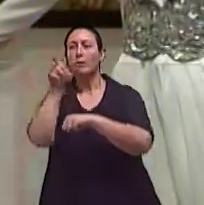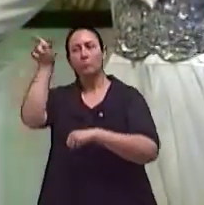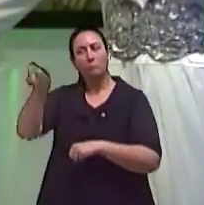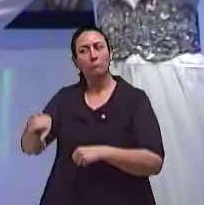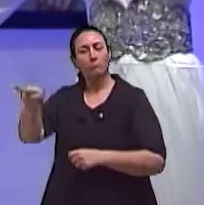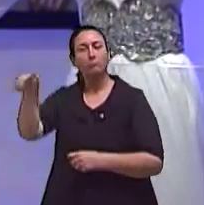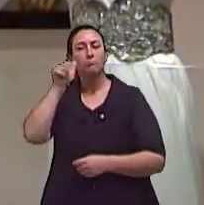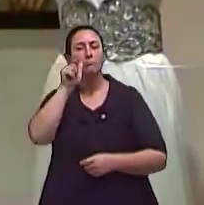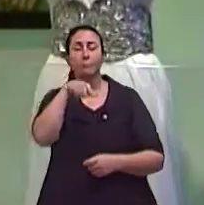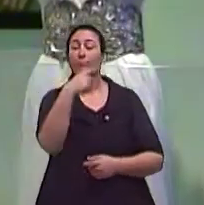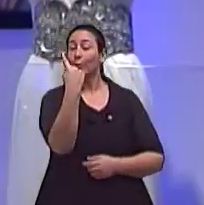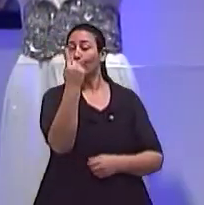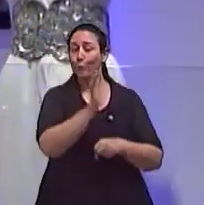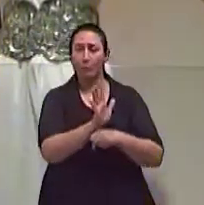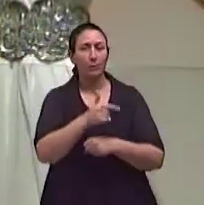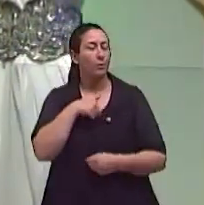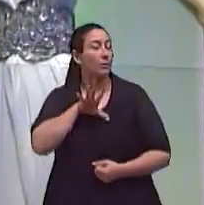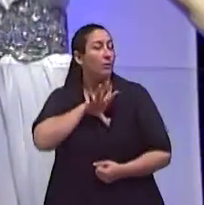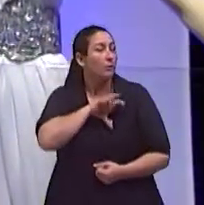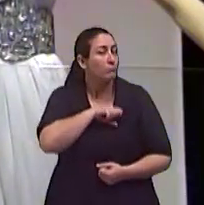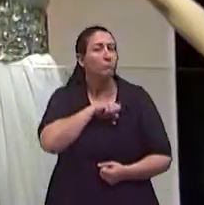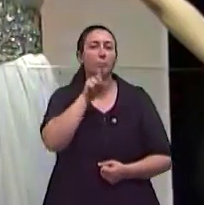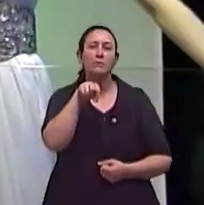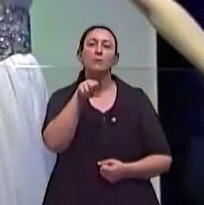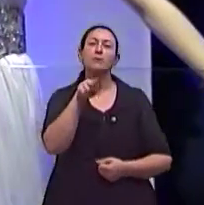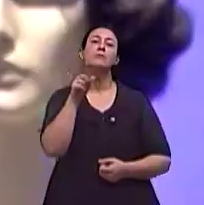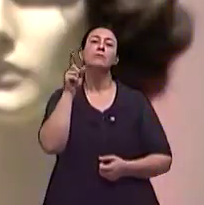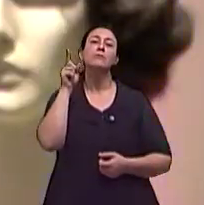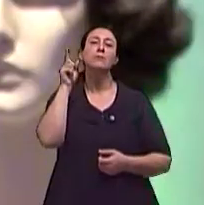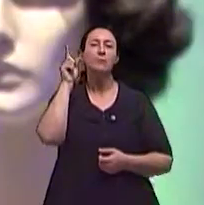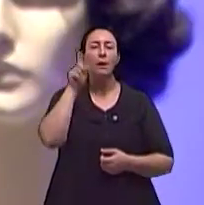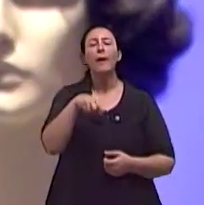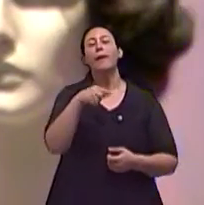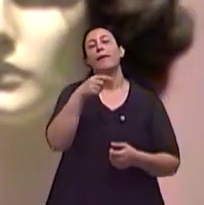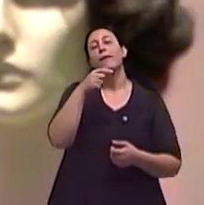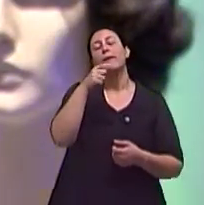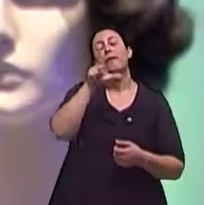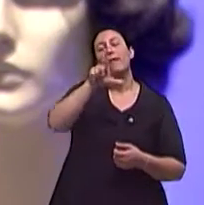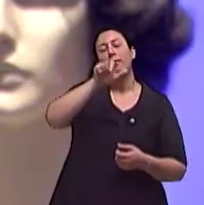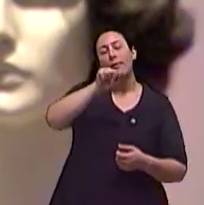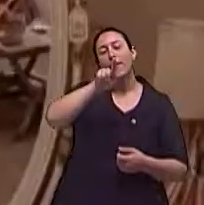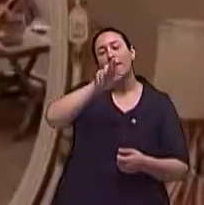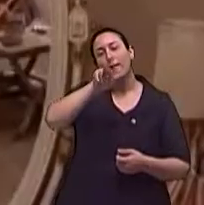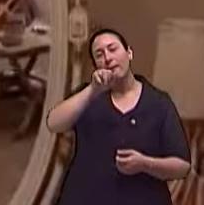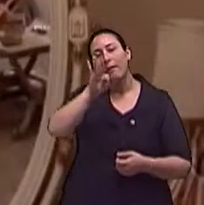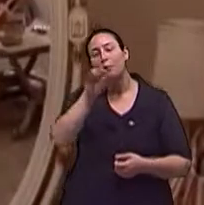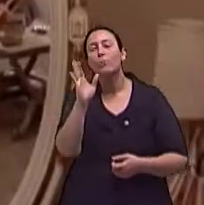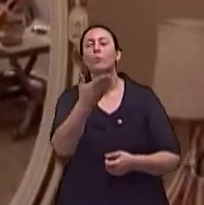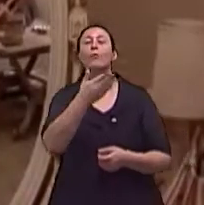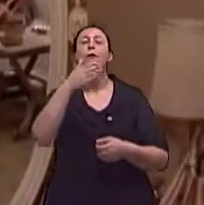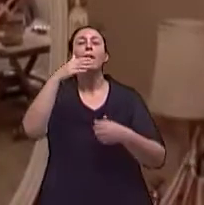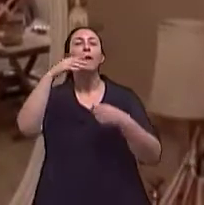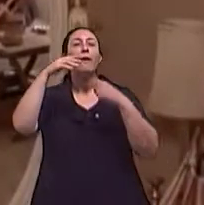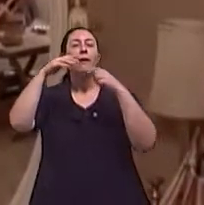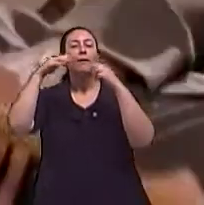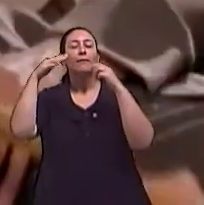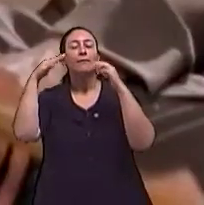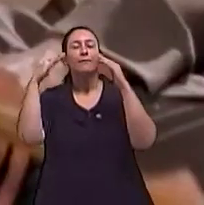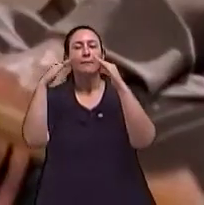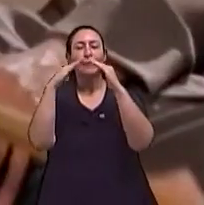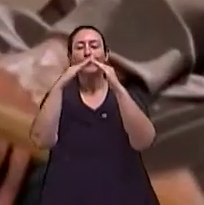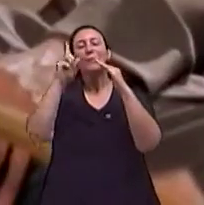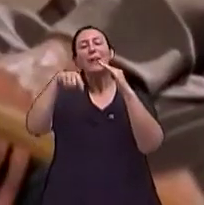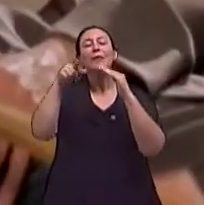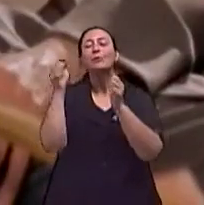e um deles, para mim, é um dos meus filmes favoritos, que é um A Gata e Teto de Zinco Quente, que ela aparece ao lado do Paul Newman, que é um texto do Tennessee Williams,